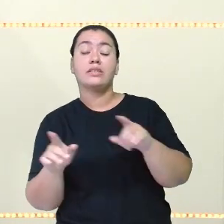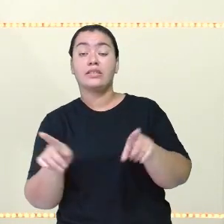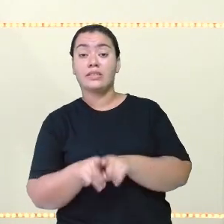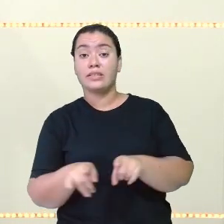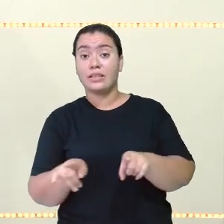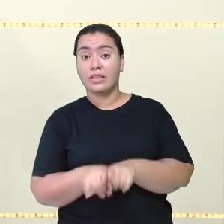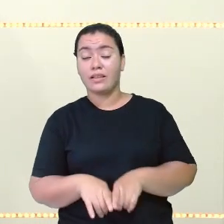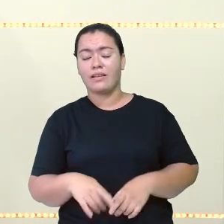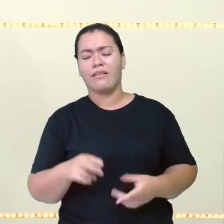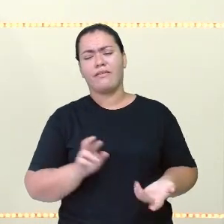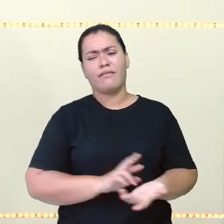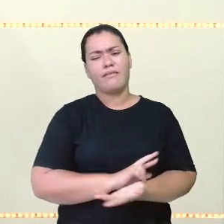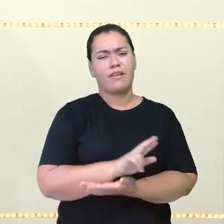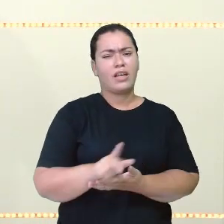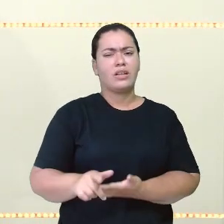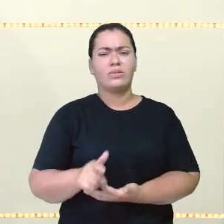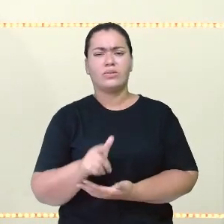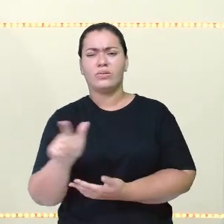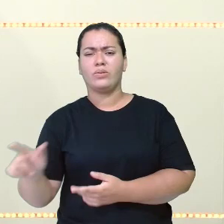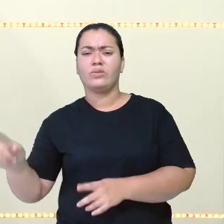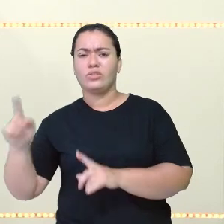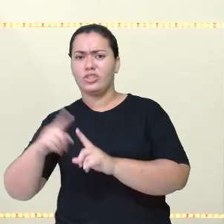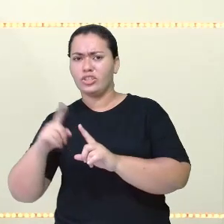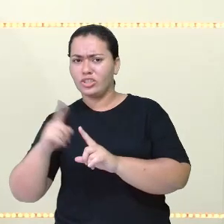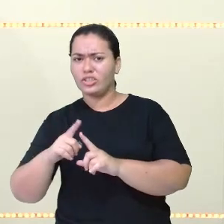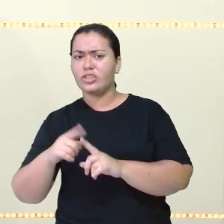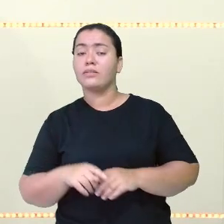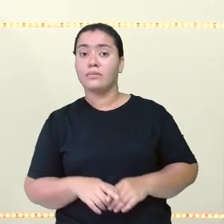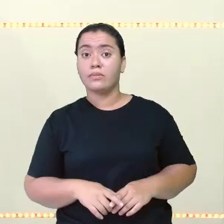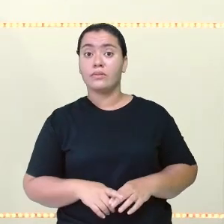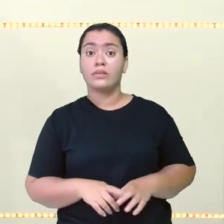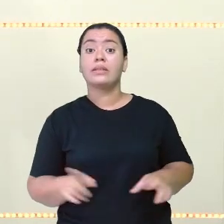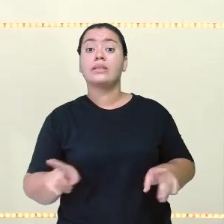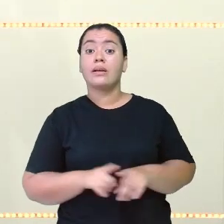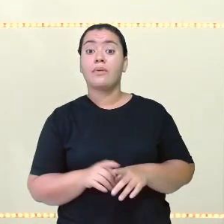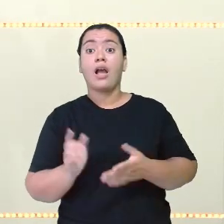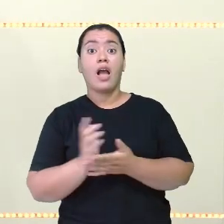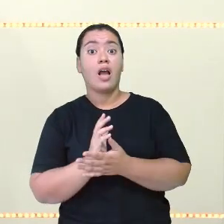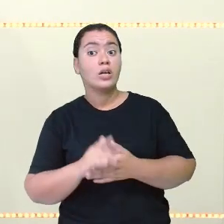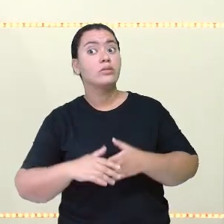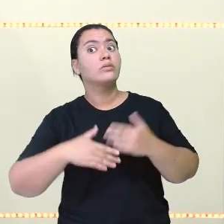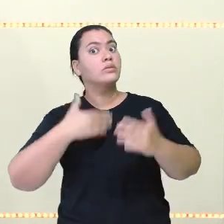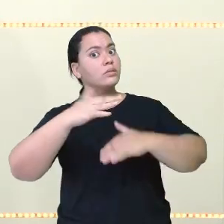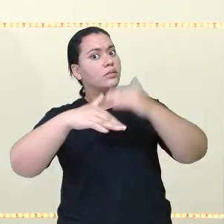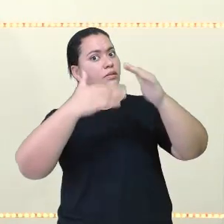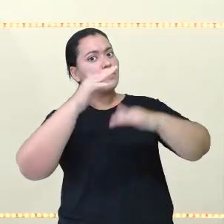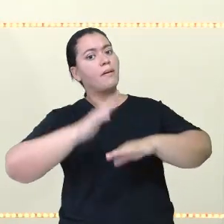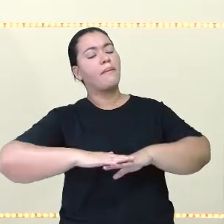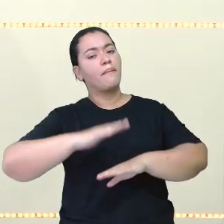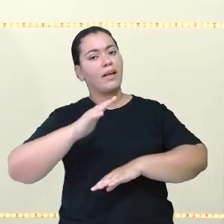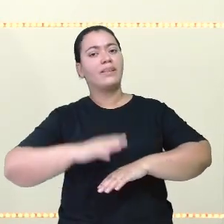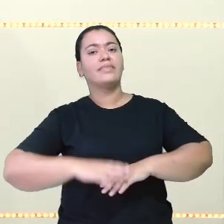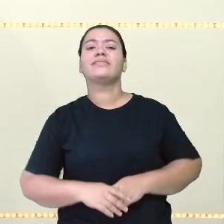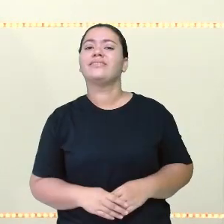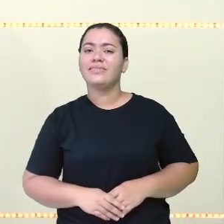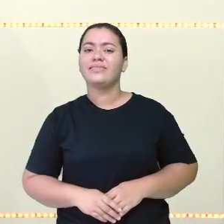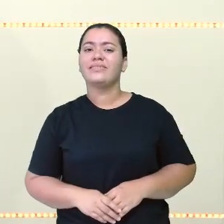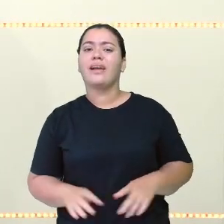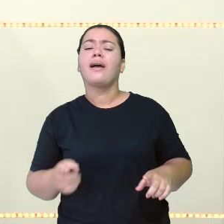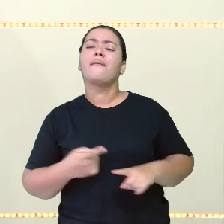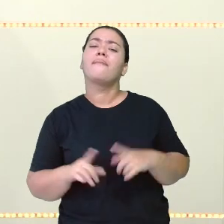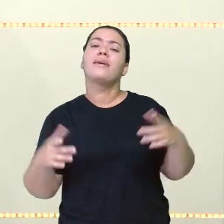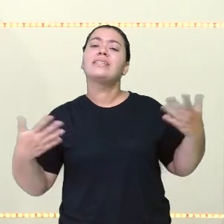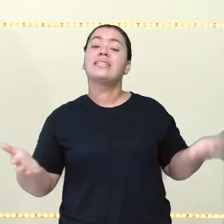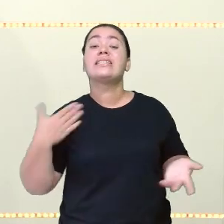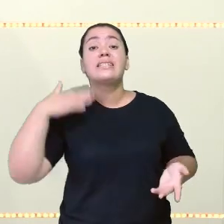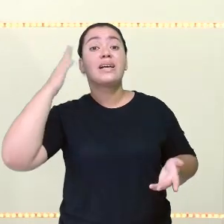fez com vários outros que podemos, uns que, inclusive, se desenvolveram a partir desta necessidade. Mas, então,